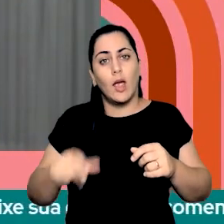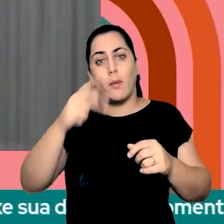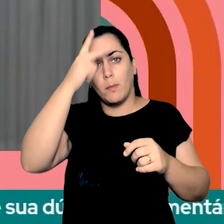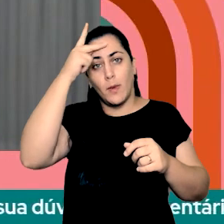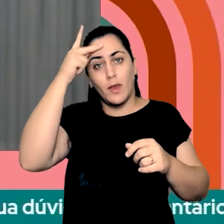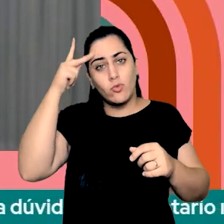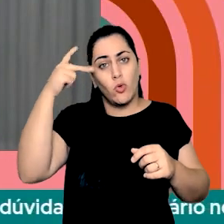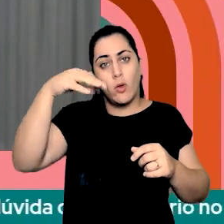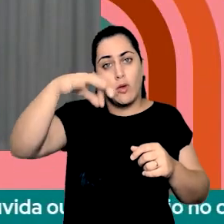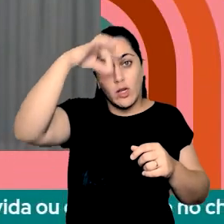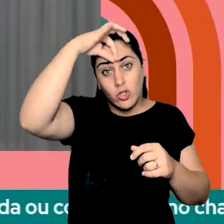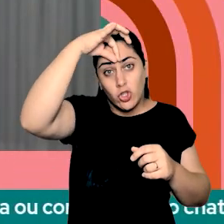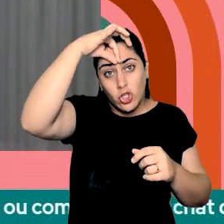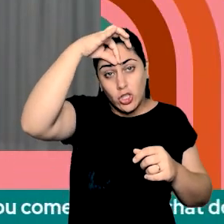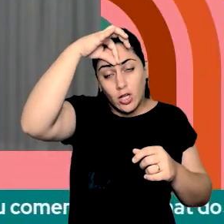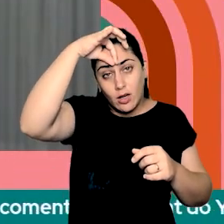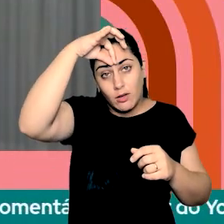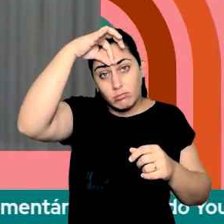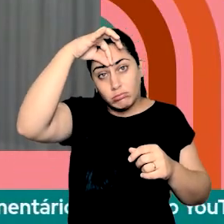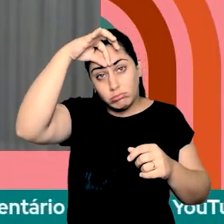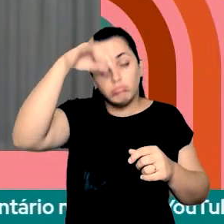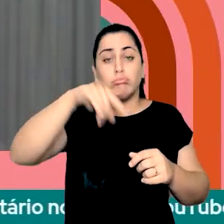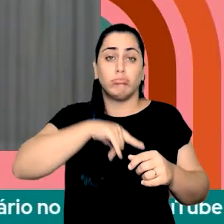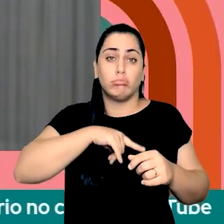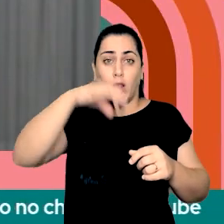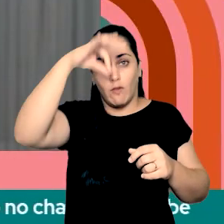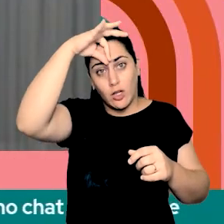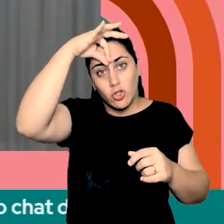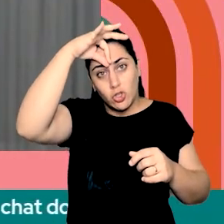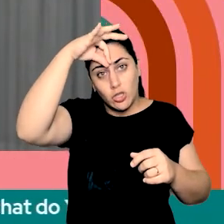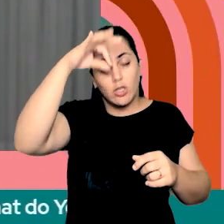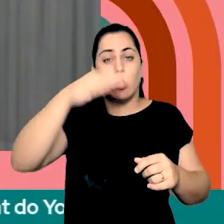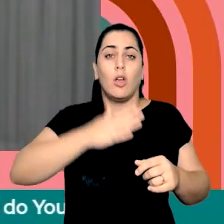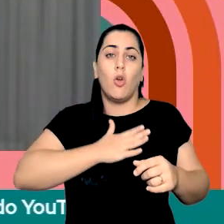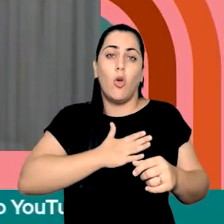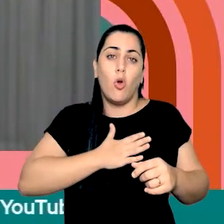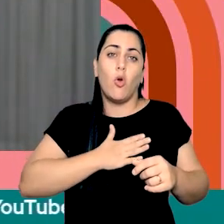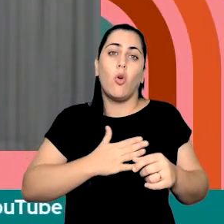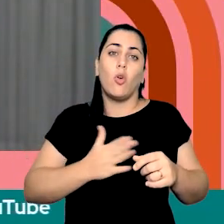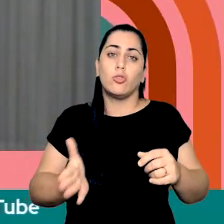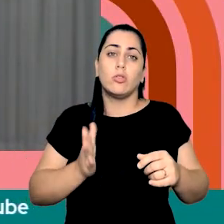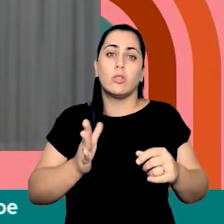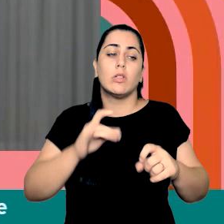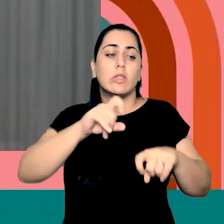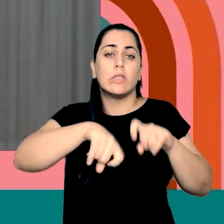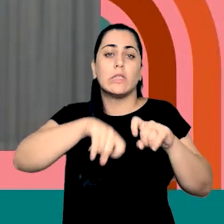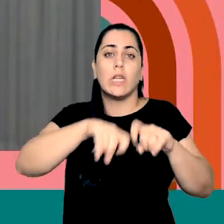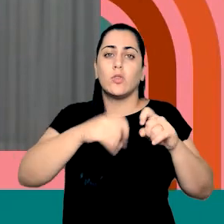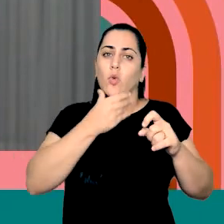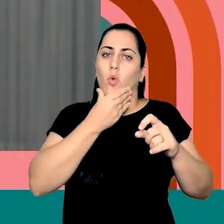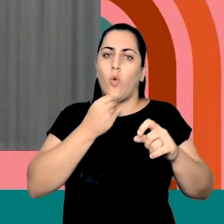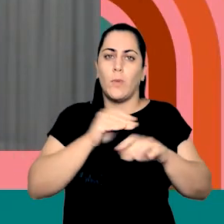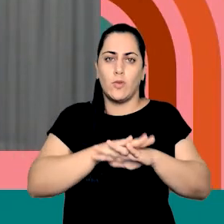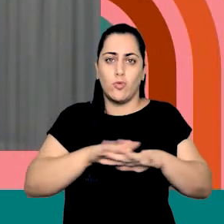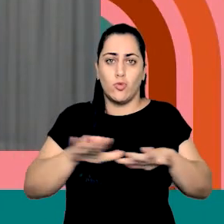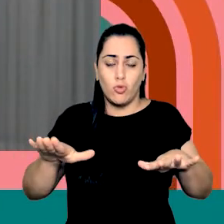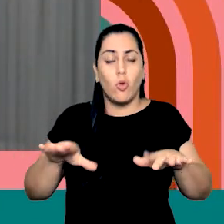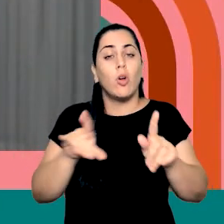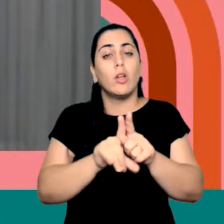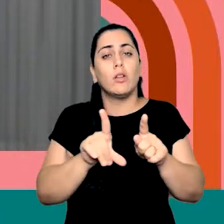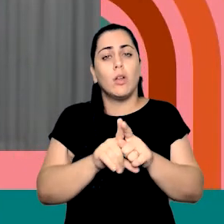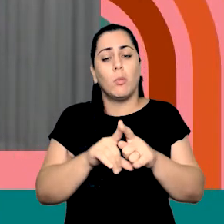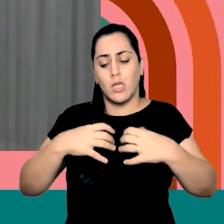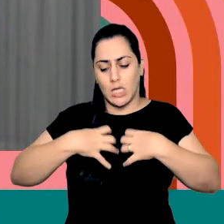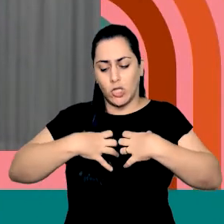tem um genital feminino, chamada vagina, que gosta e se relaciona amorosamente, sexualmente com homens, e que se